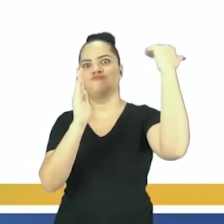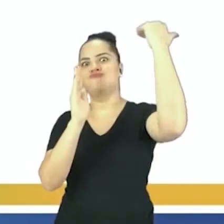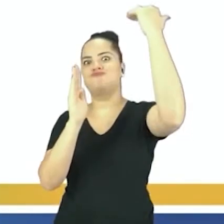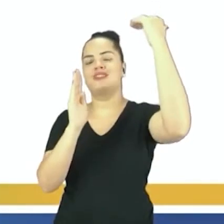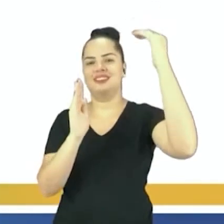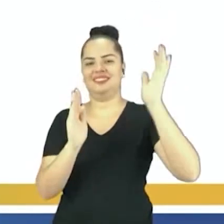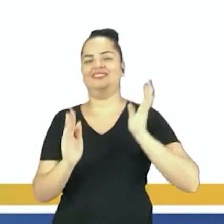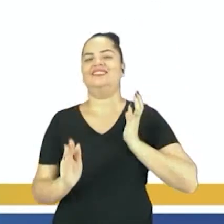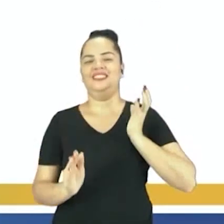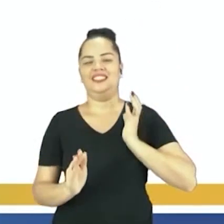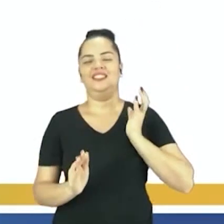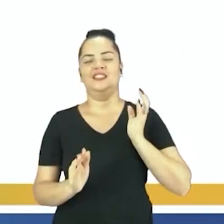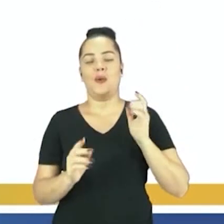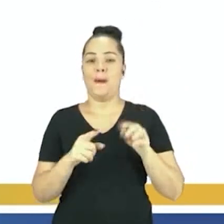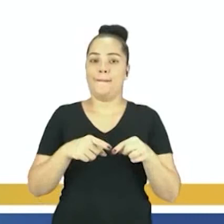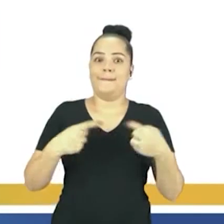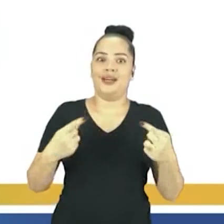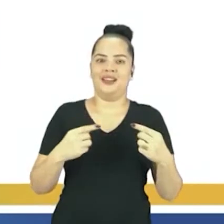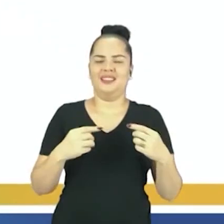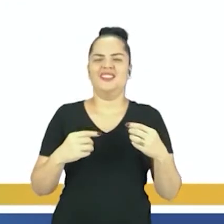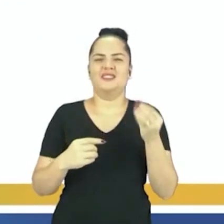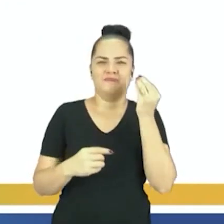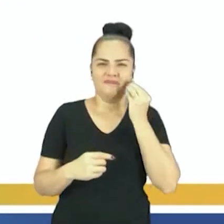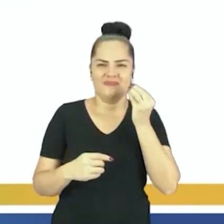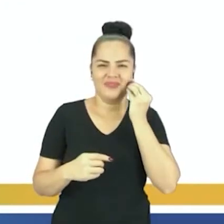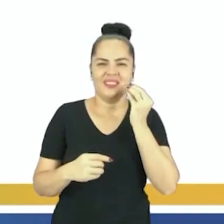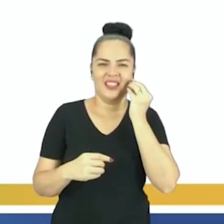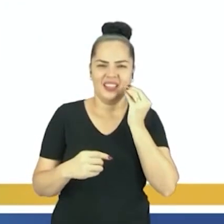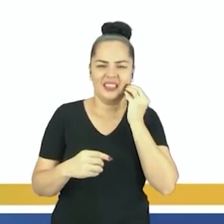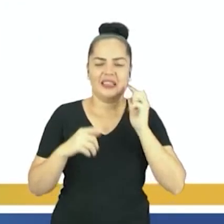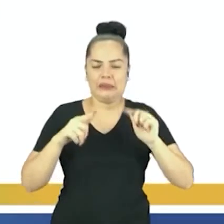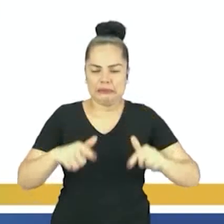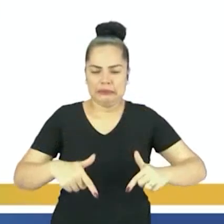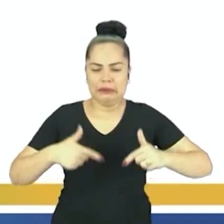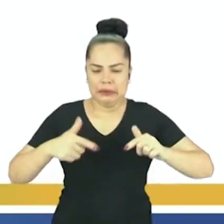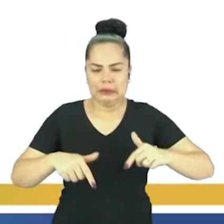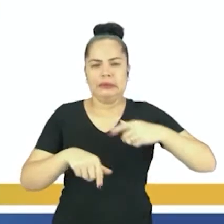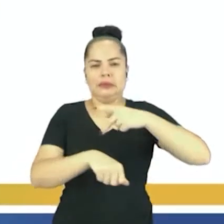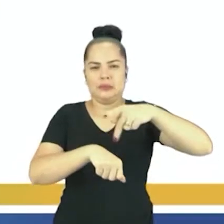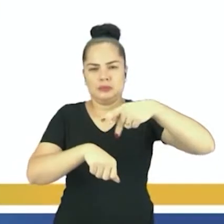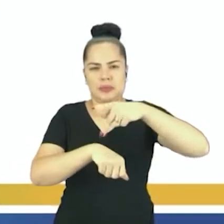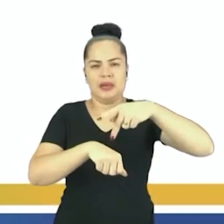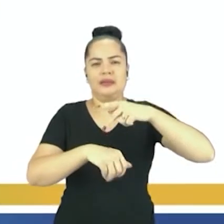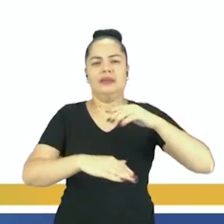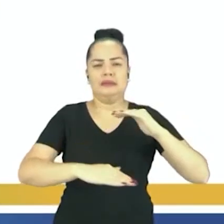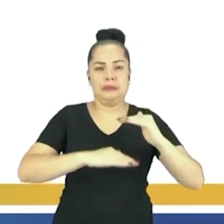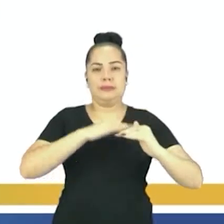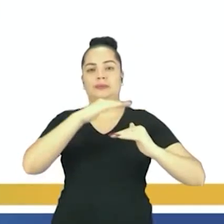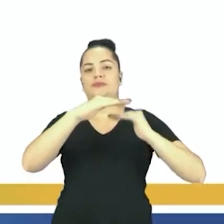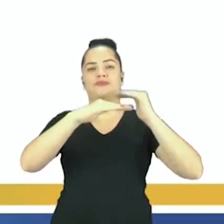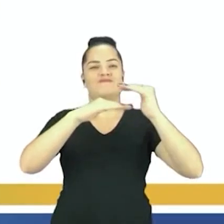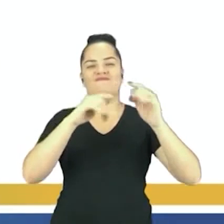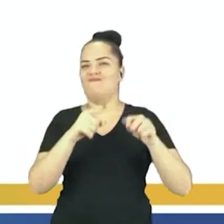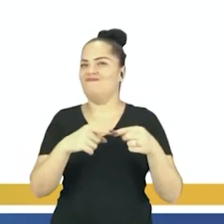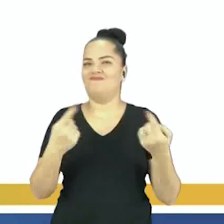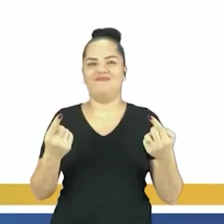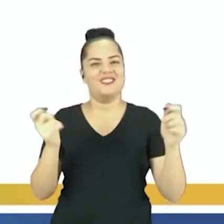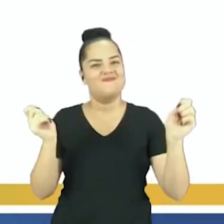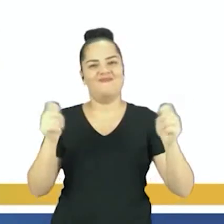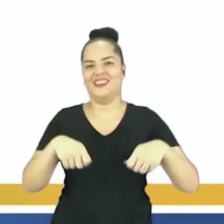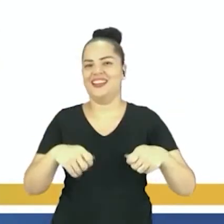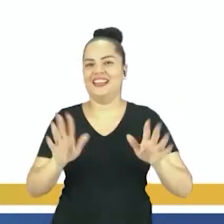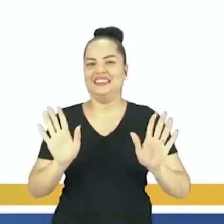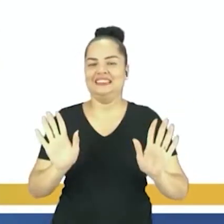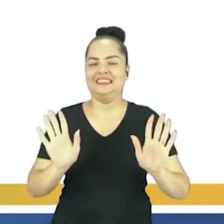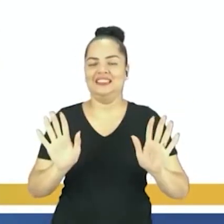suposto desenvolvimento, e a gente nunca vê nossa nação, os outros países vizinhos, ou do continente africano, sair da sua condição, que é uma